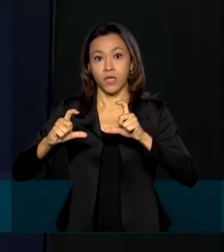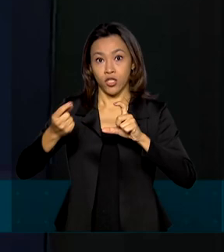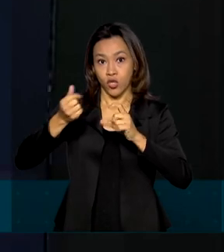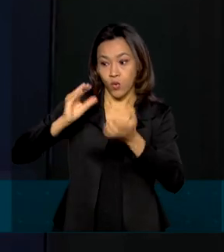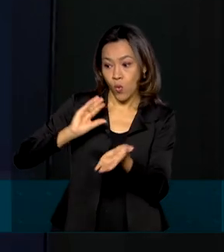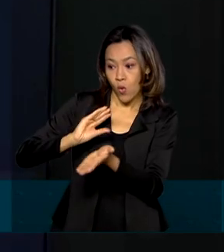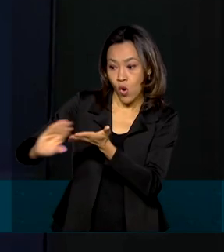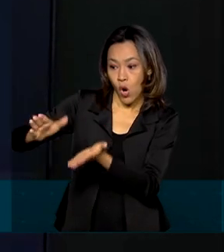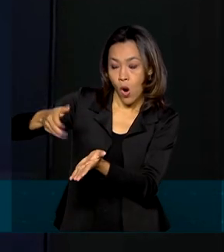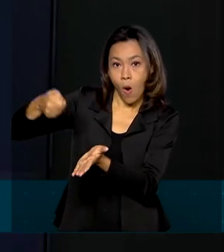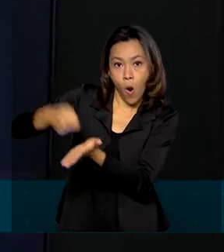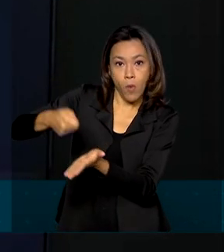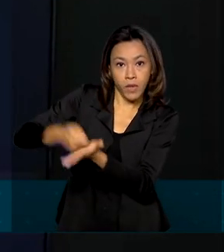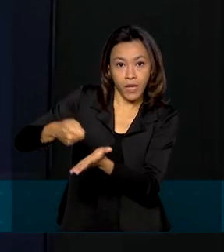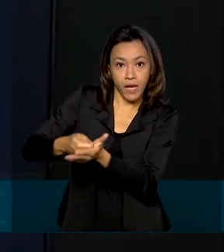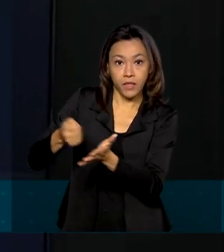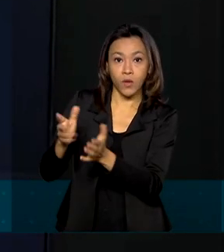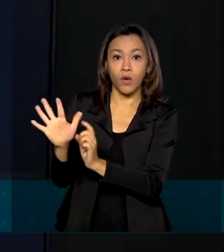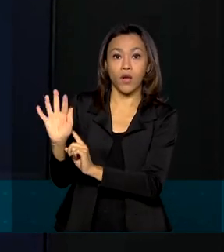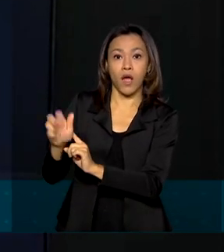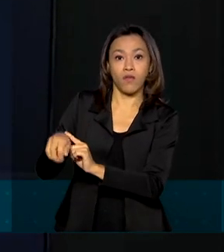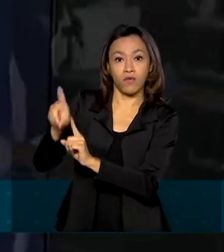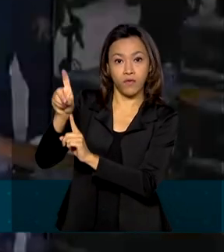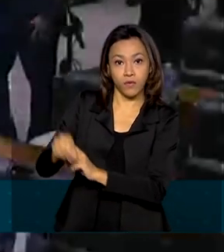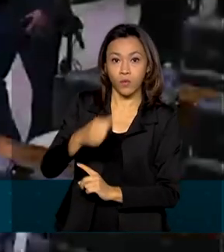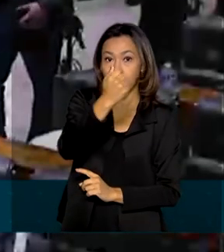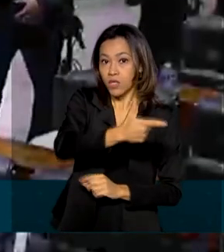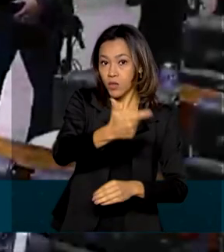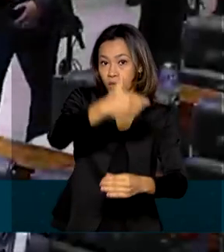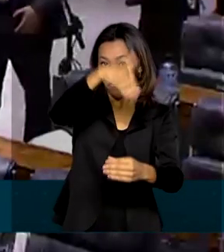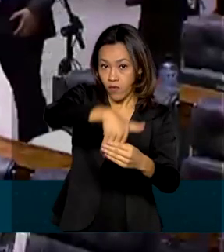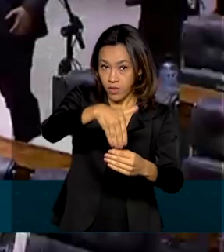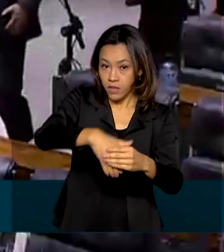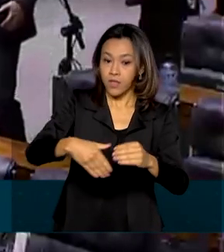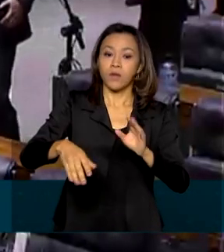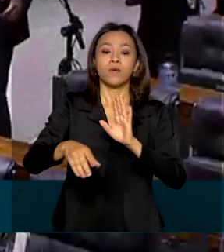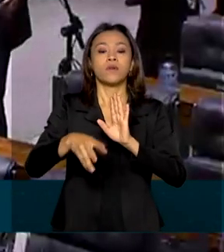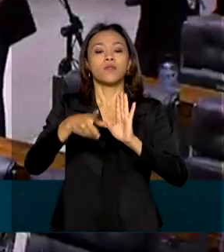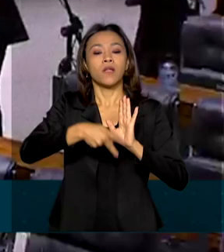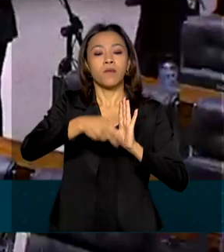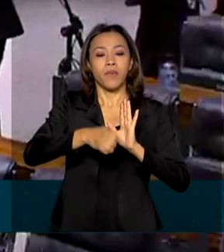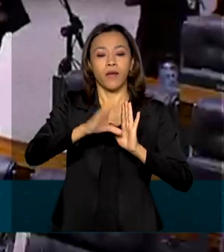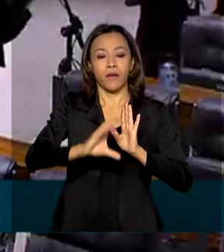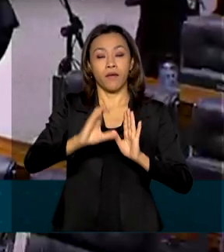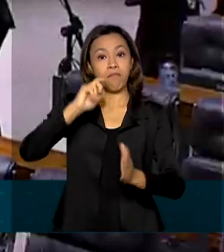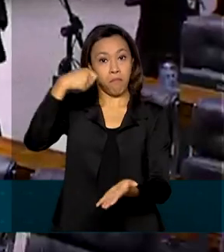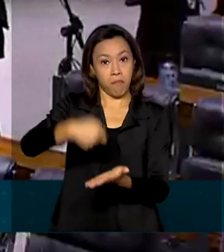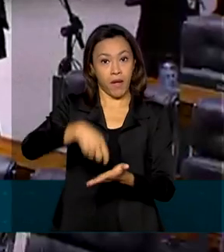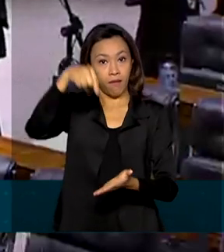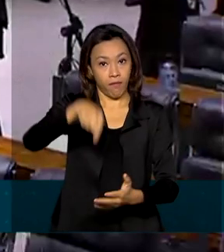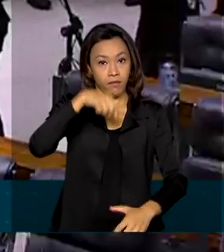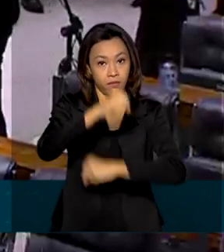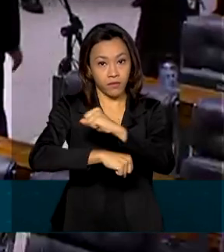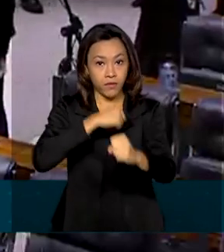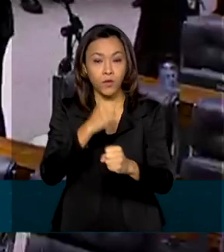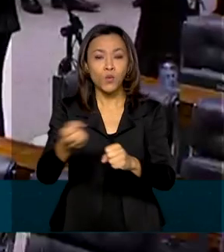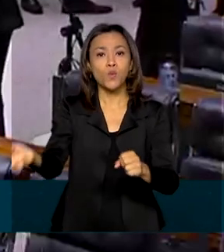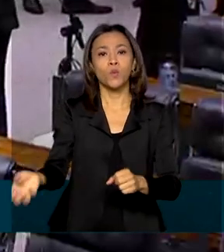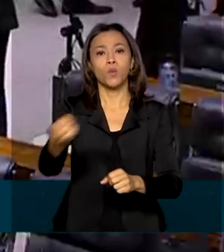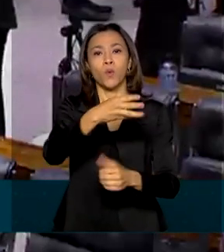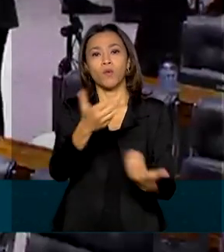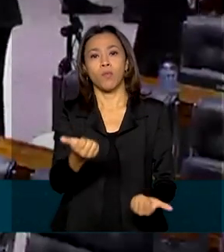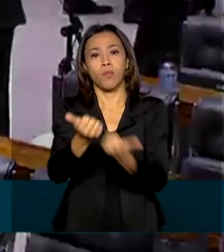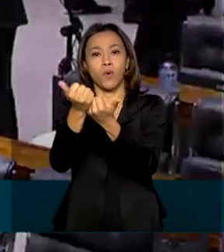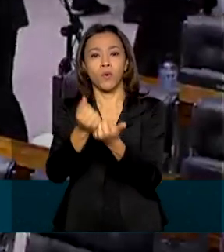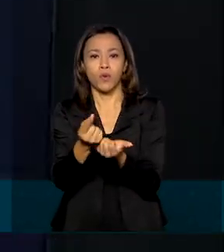fundos específicos. Com a aprovação em segundo turno da PEC emergencial, o governo vai poder pagar neste ano o novo auxílio emergencial com